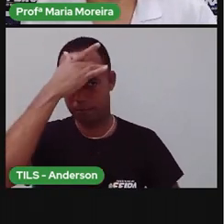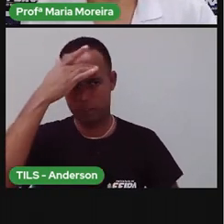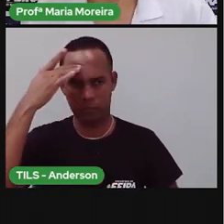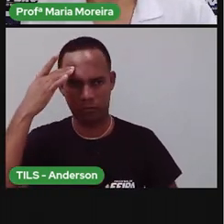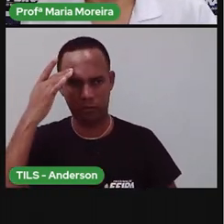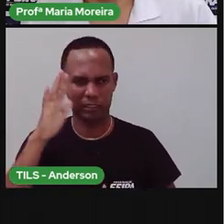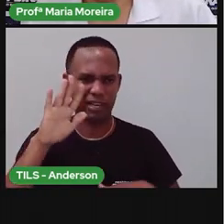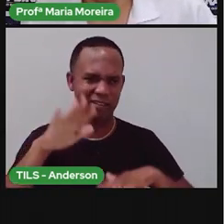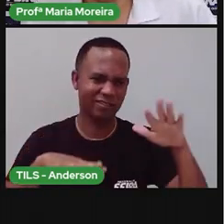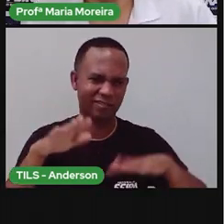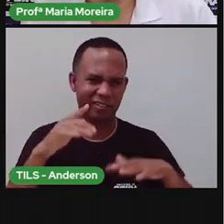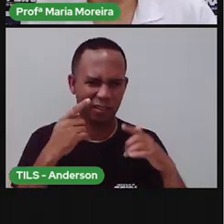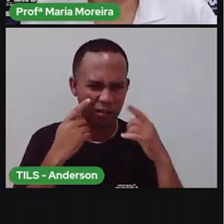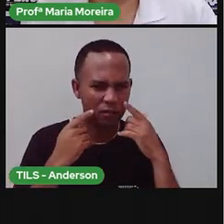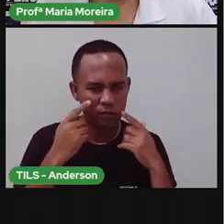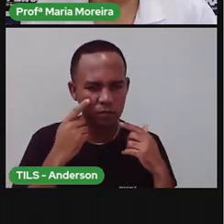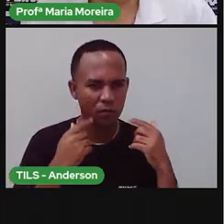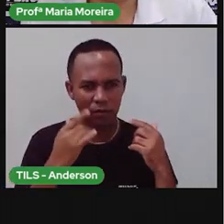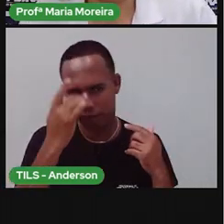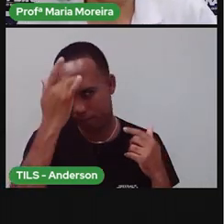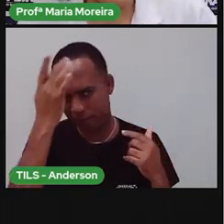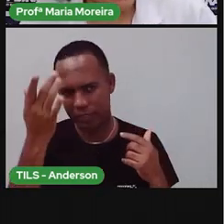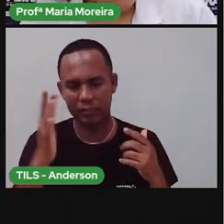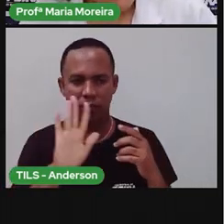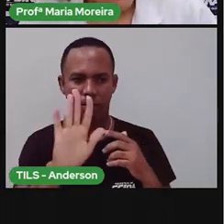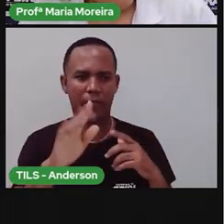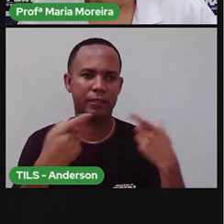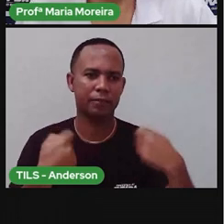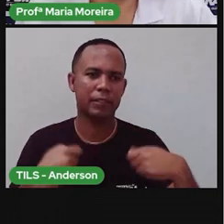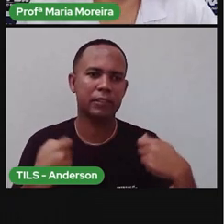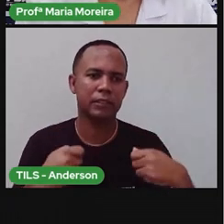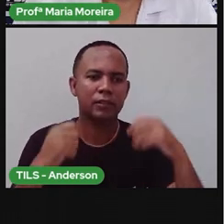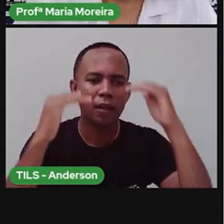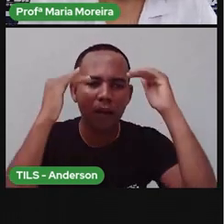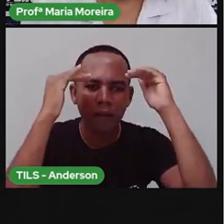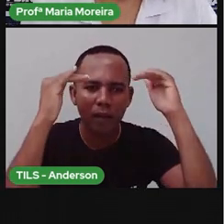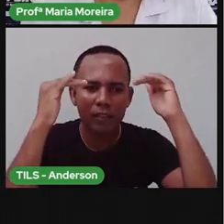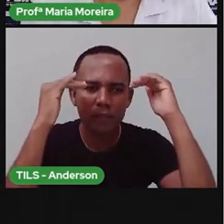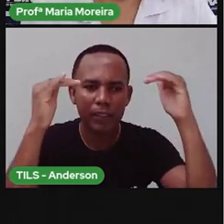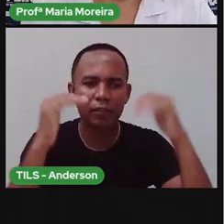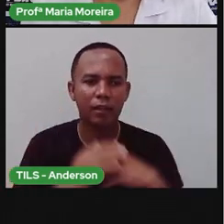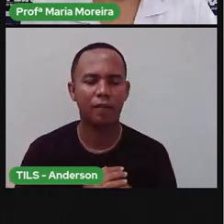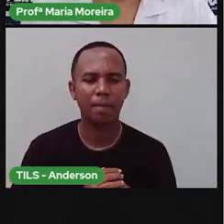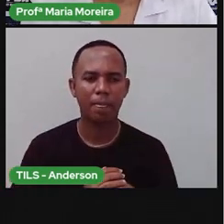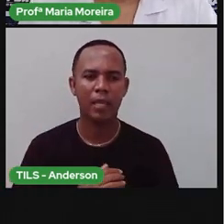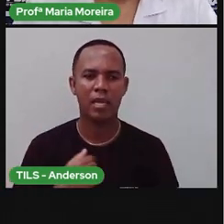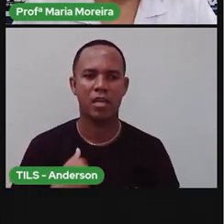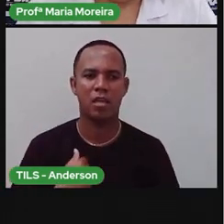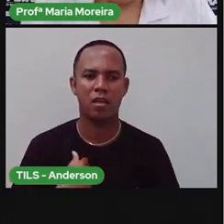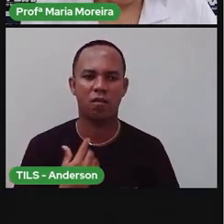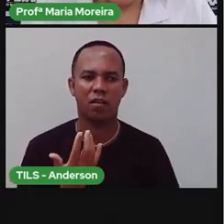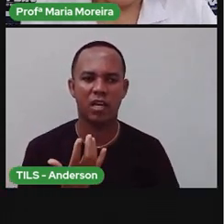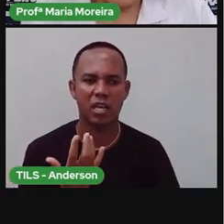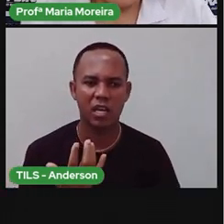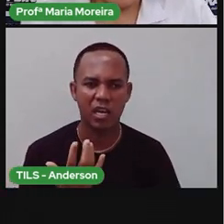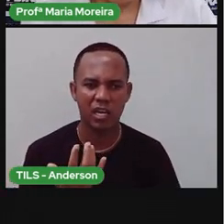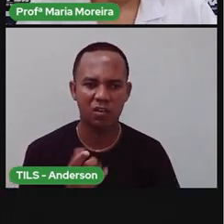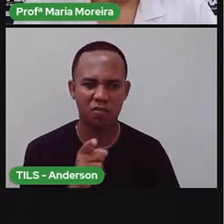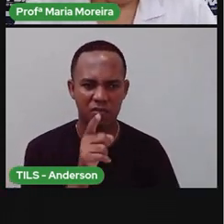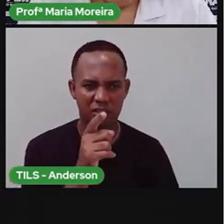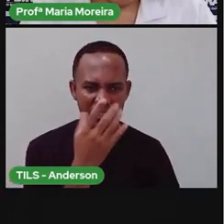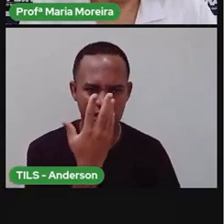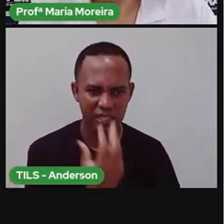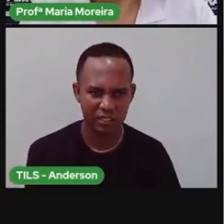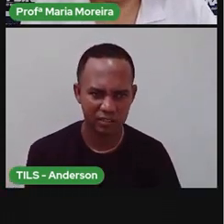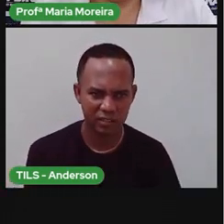mais emotivas, que choram com mais facilidade. A gente precisa respeitar. Porque não é porque eu quero alguma coisa que a outra pessoa tem que aceitar.